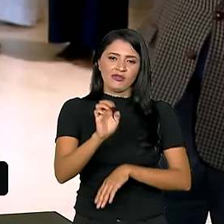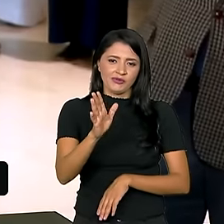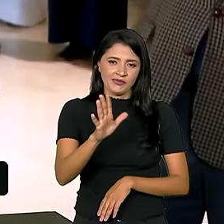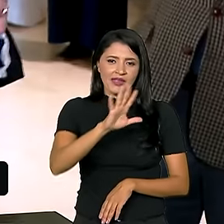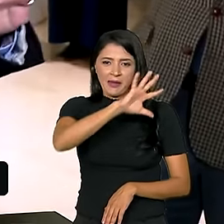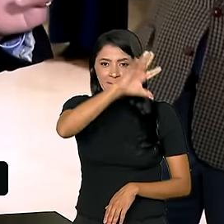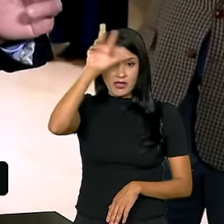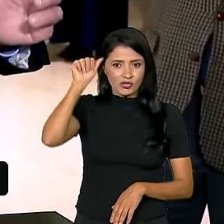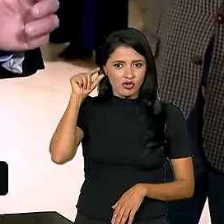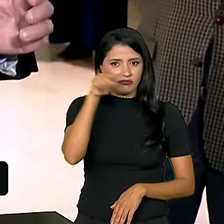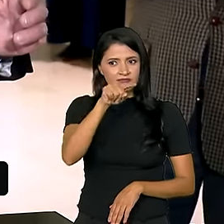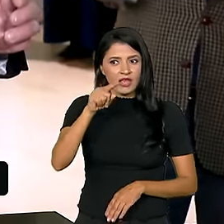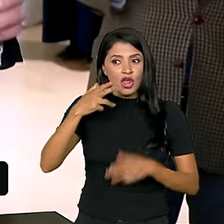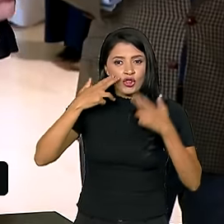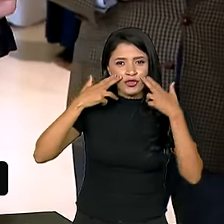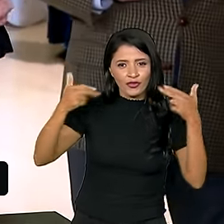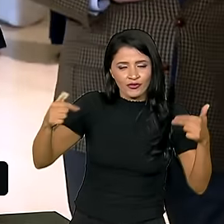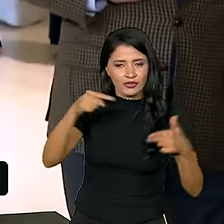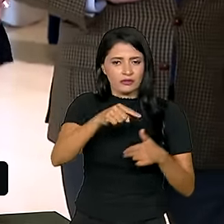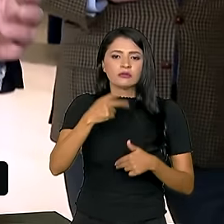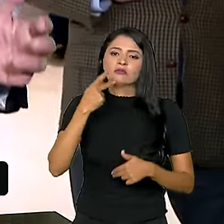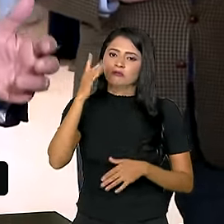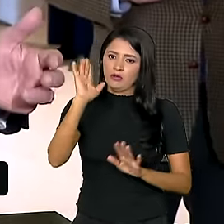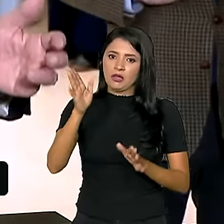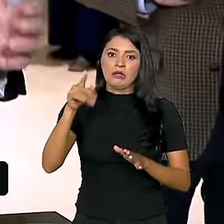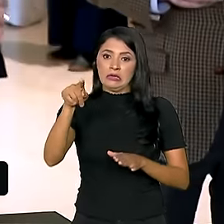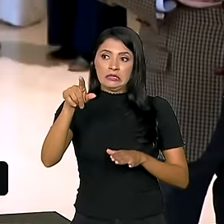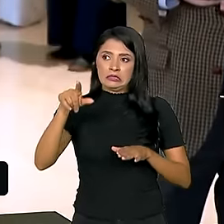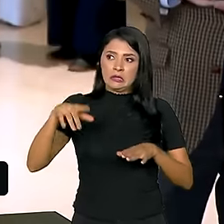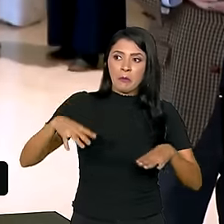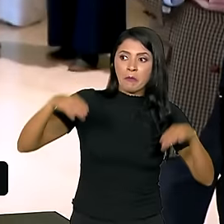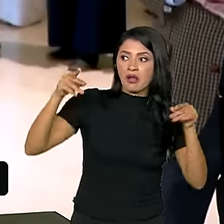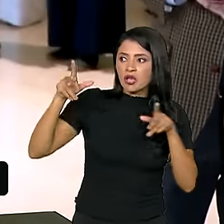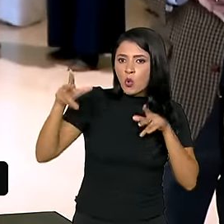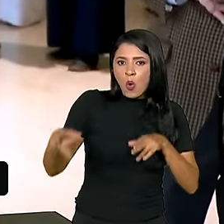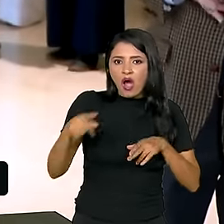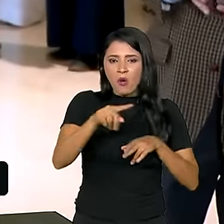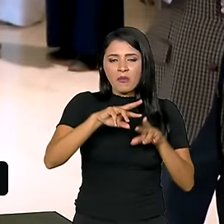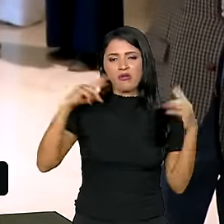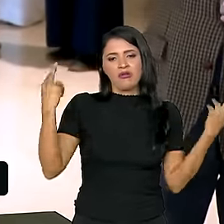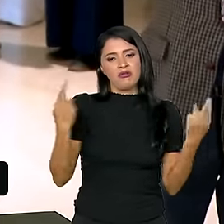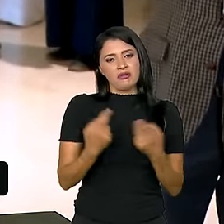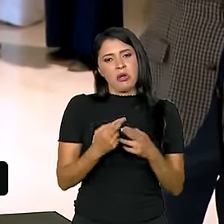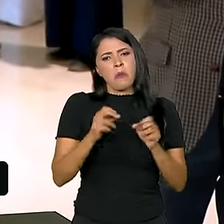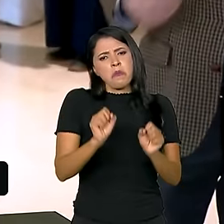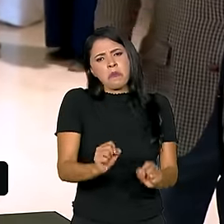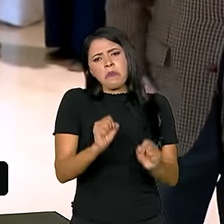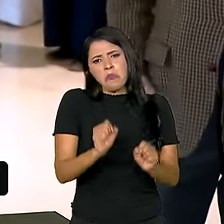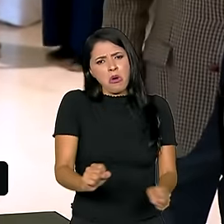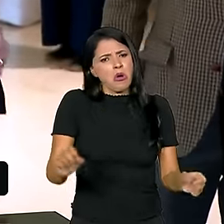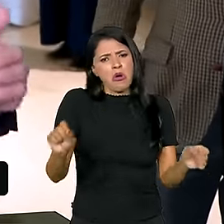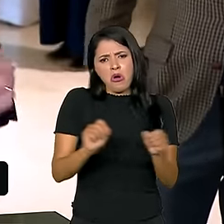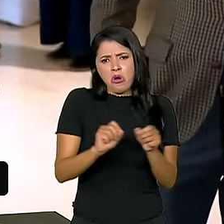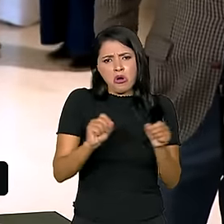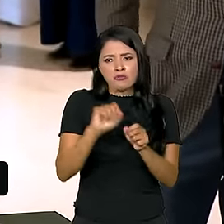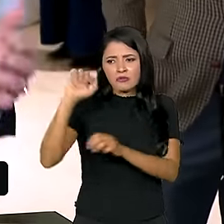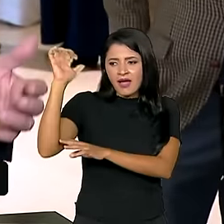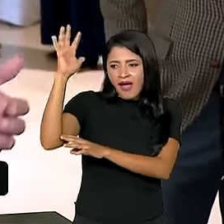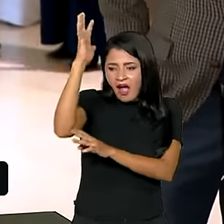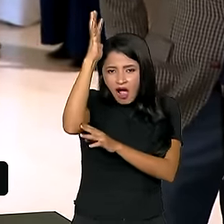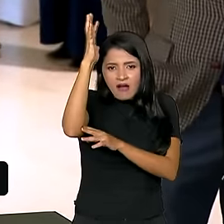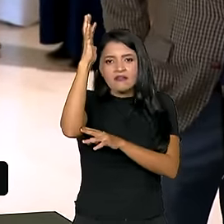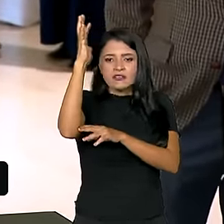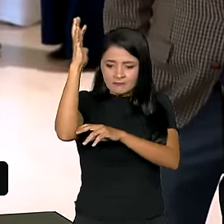ontem que se a gente não tiver o palácio que tem aqui para a gente fazer a reunião, a gente pode fazer embaixo de uma copa, de uma